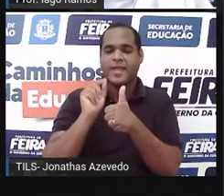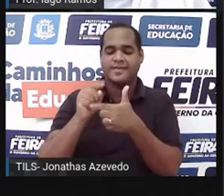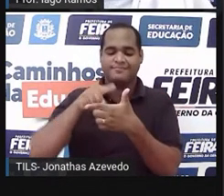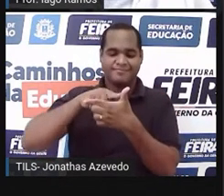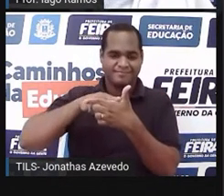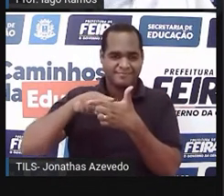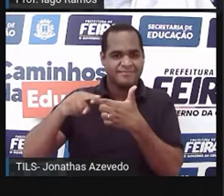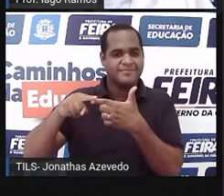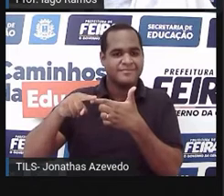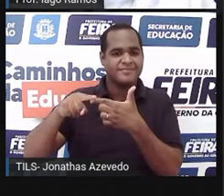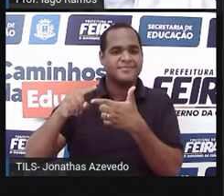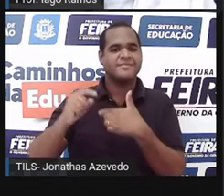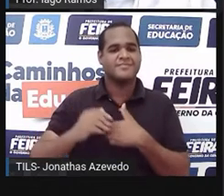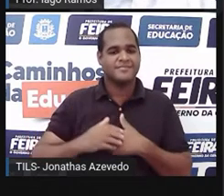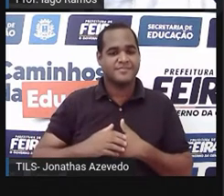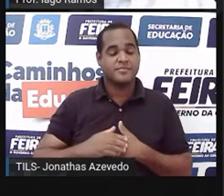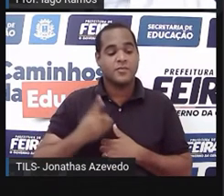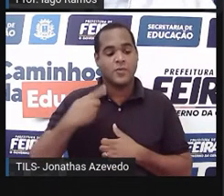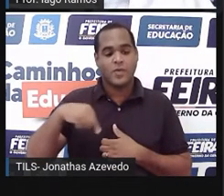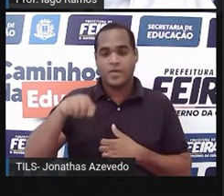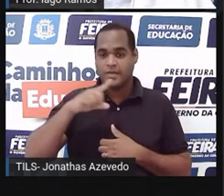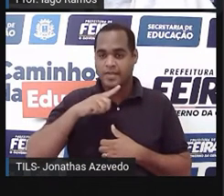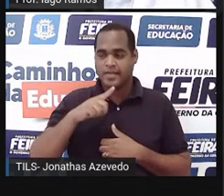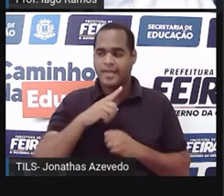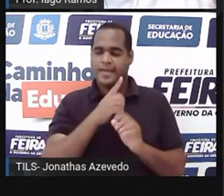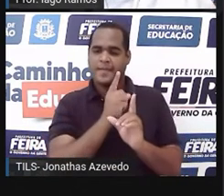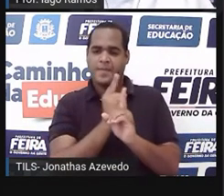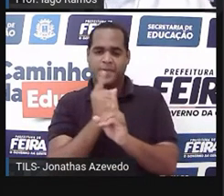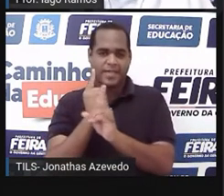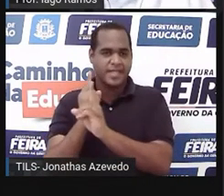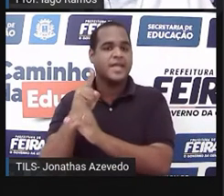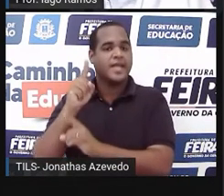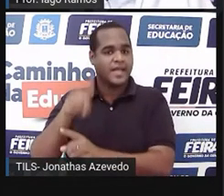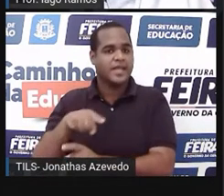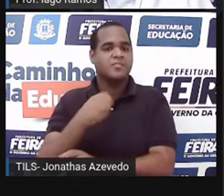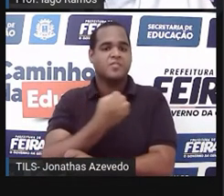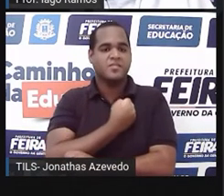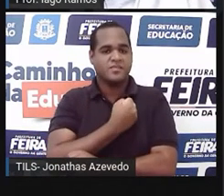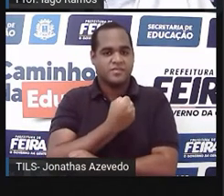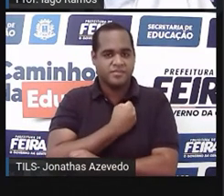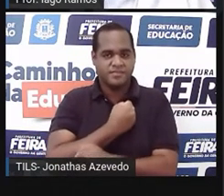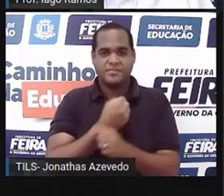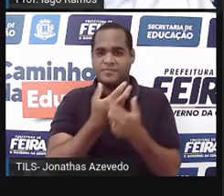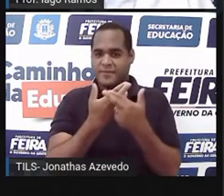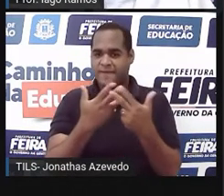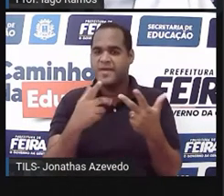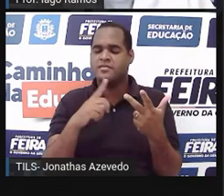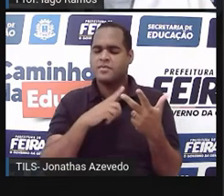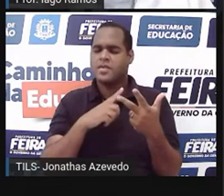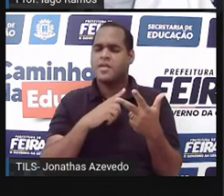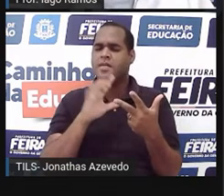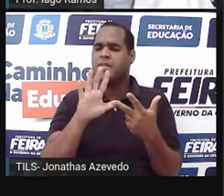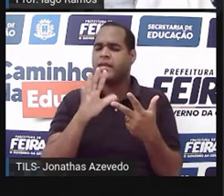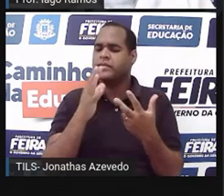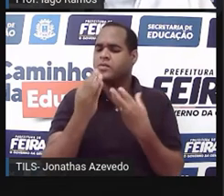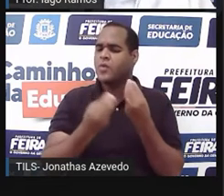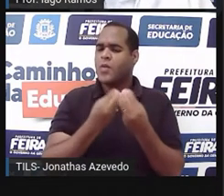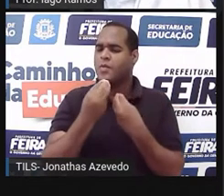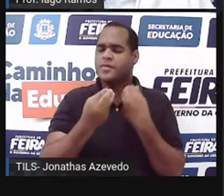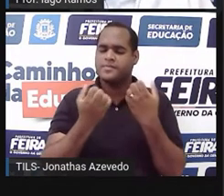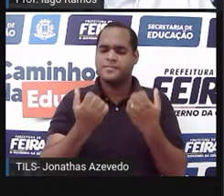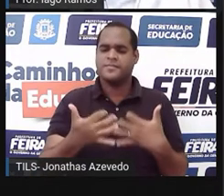divisão para a gente encontrar esses números racionais a partir das frações. De que maneira, professor,